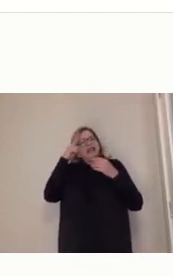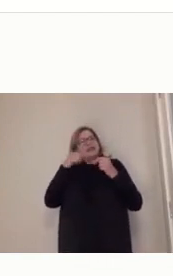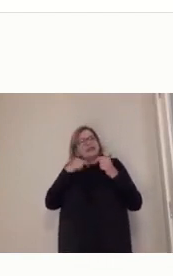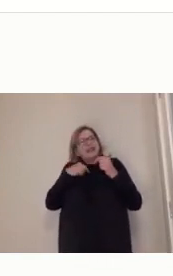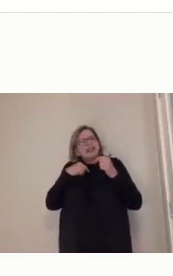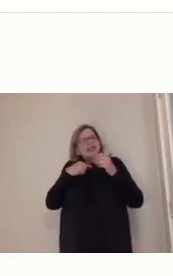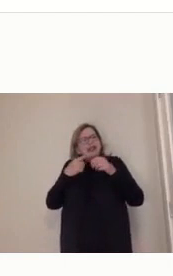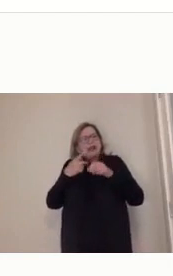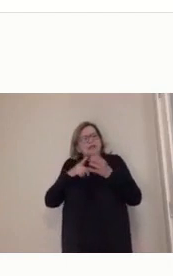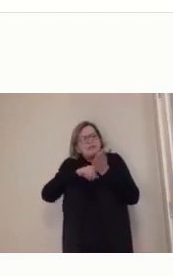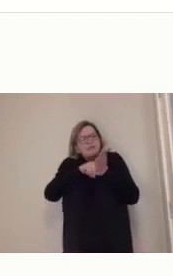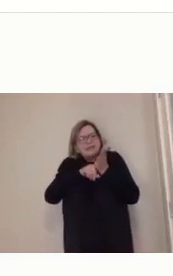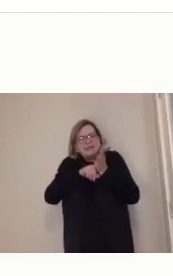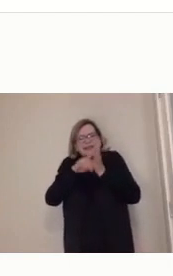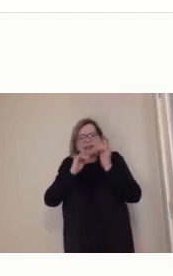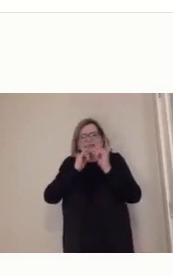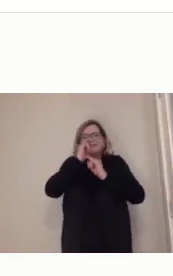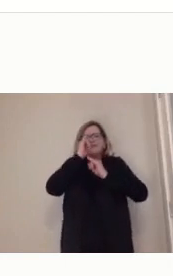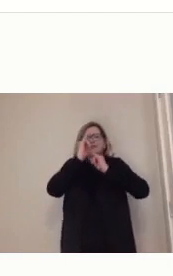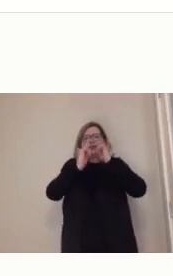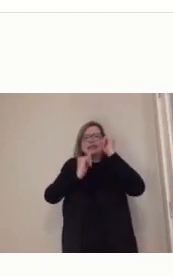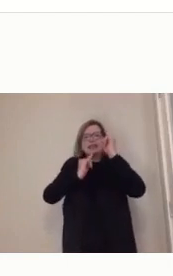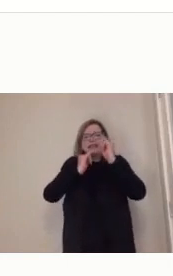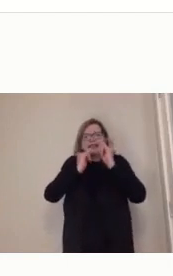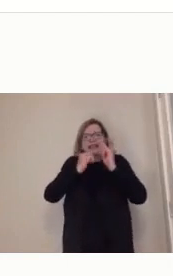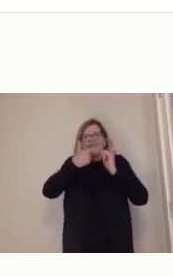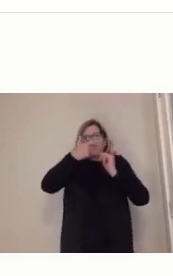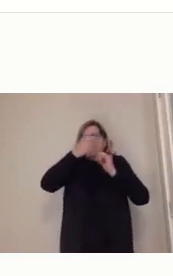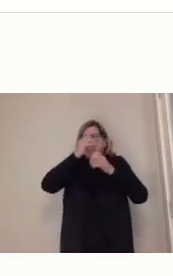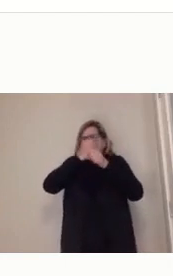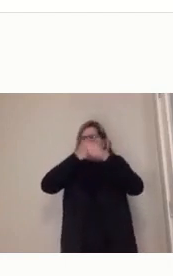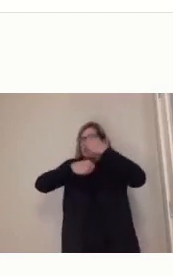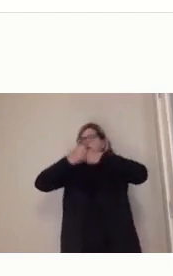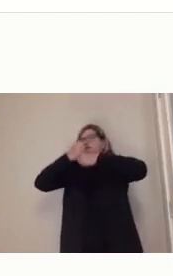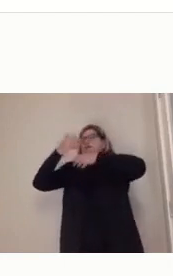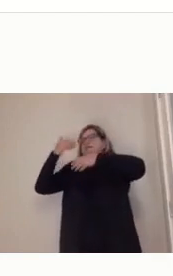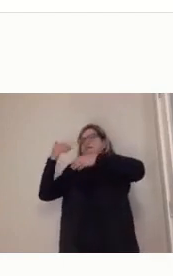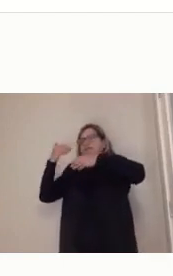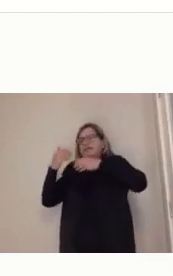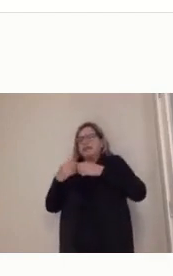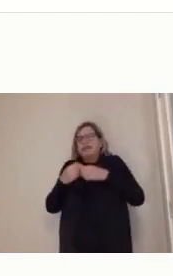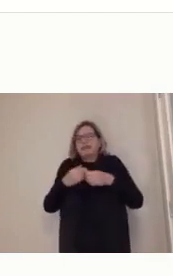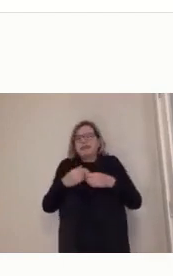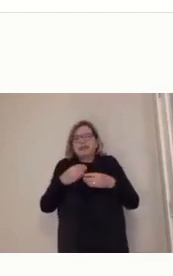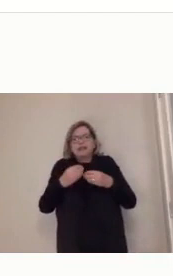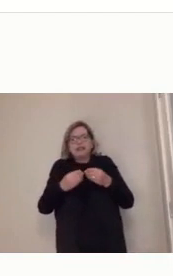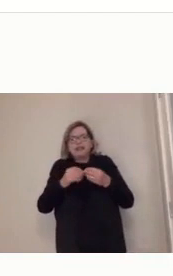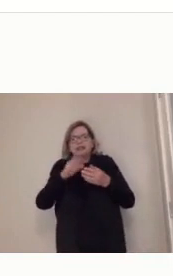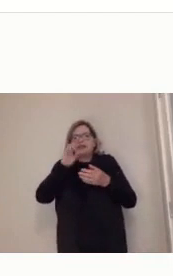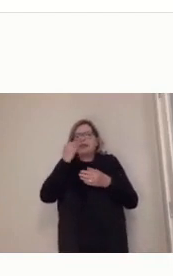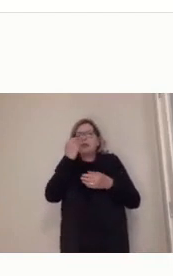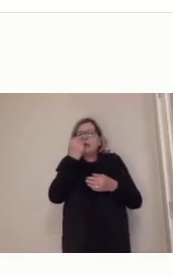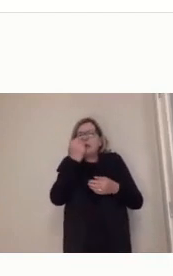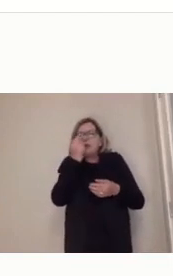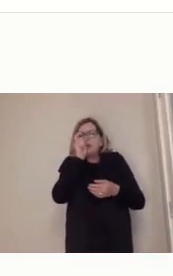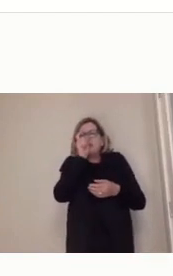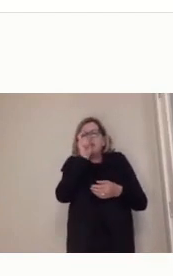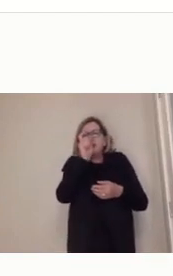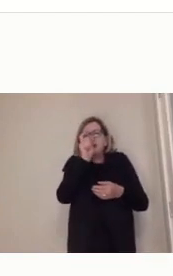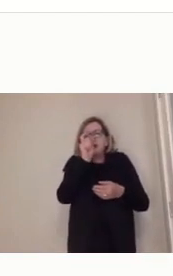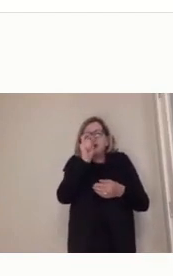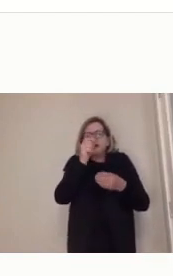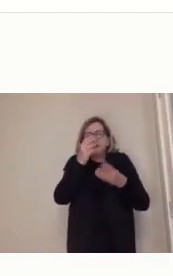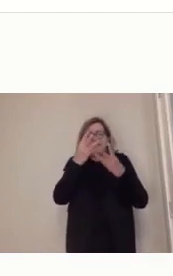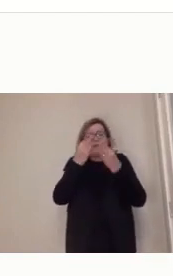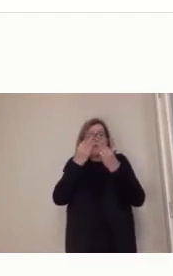milhares de coisas e você não tinha aquela palavra no meio. hoje as tags te facilitam muito, você digita uma coisa lá, já